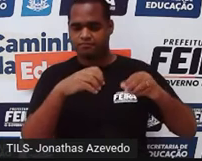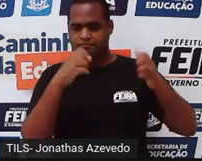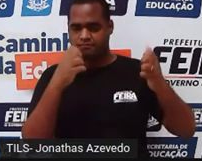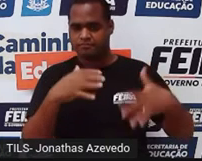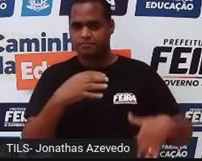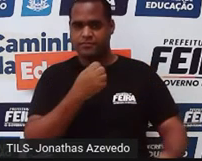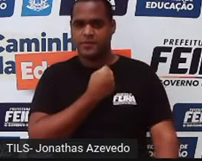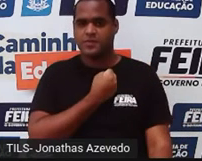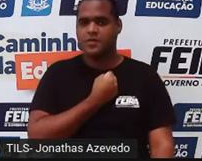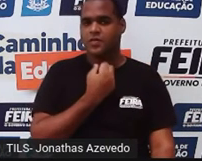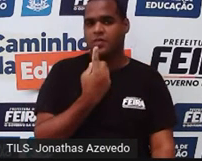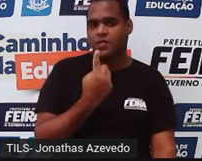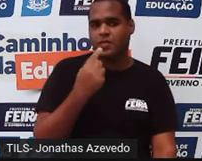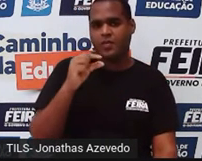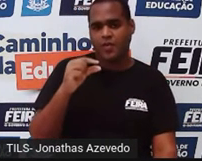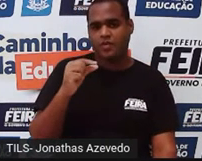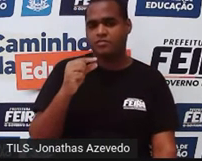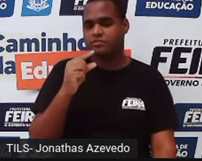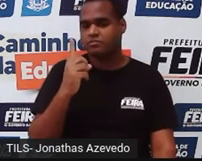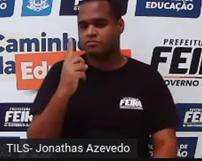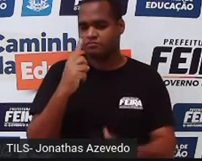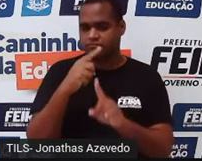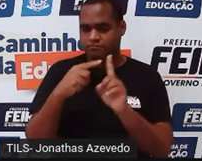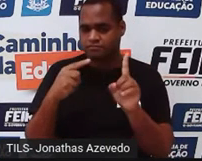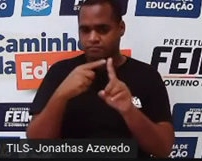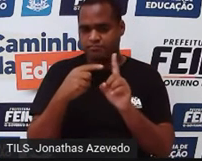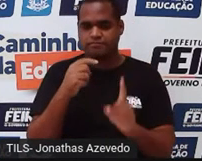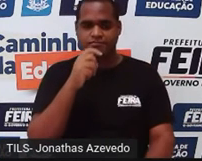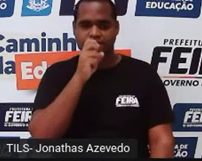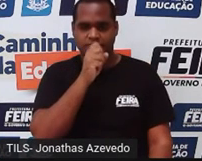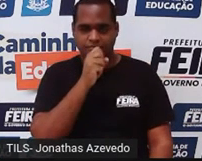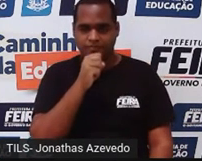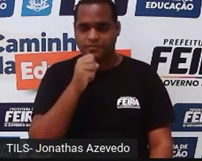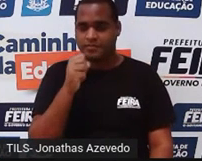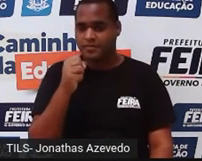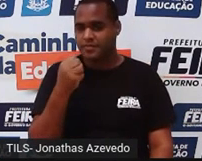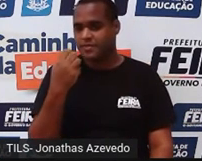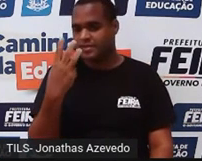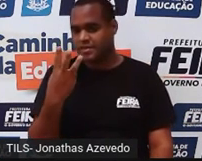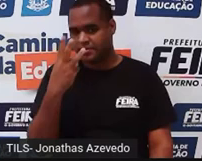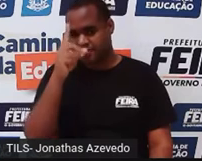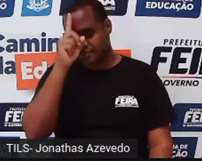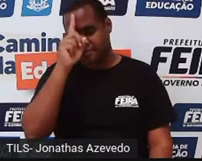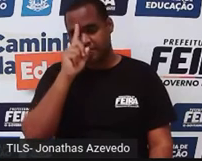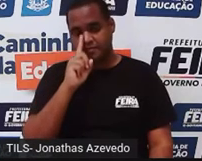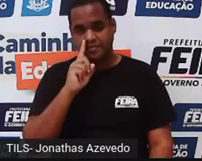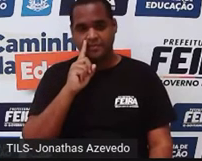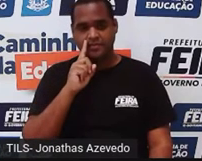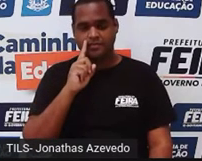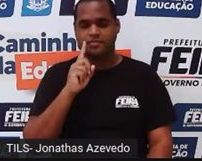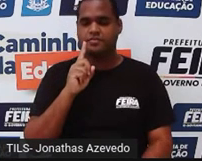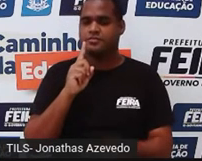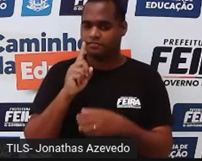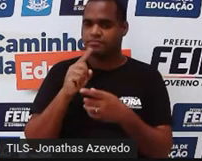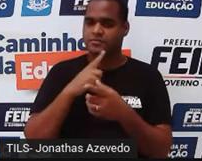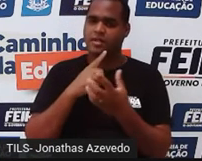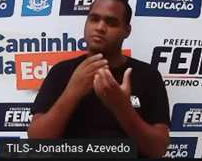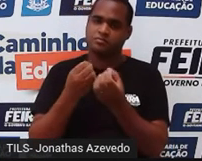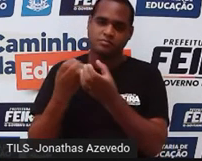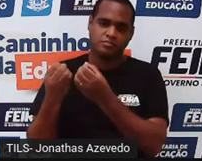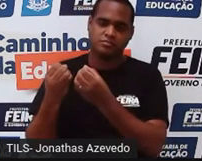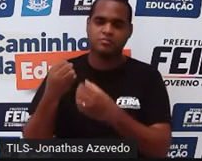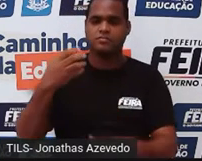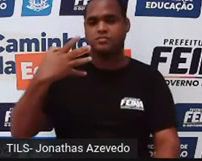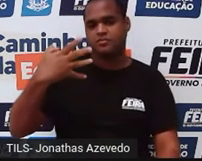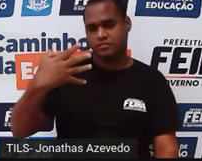Número 1 em vermelho para pouco, número 2 em laranja para metade, número 3 em amarelo para a maioria das coisas que a